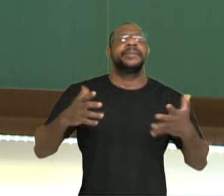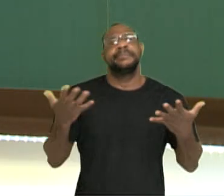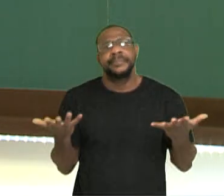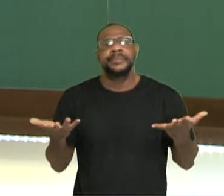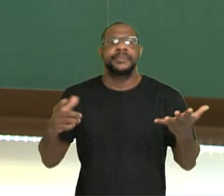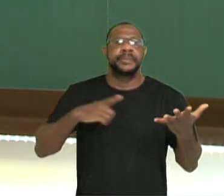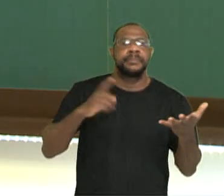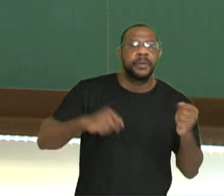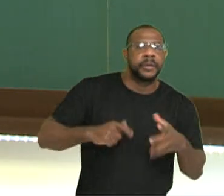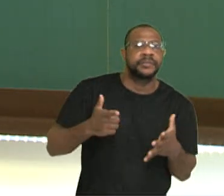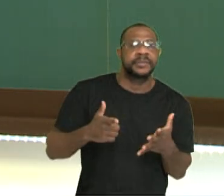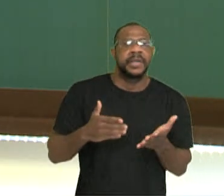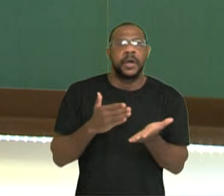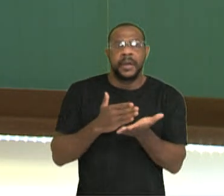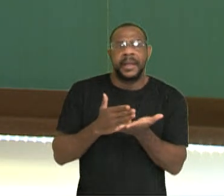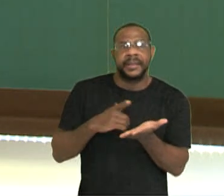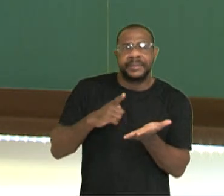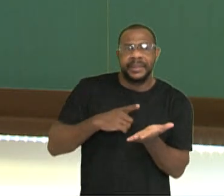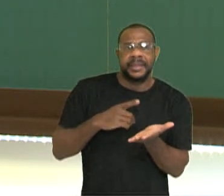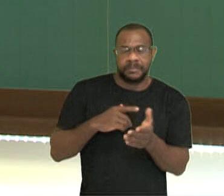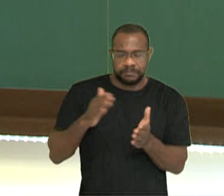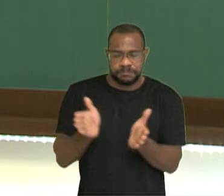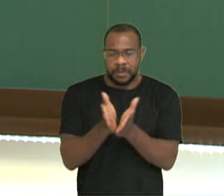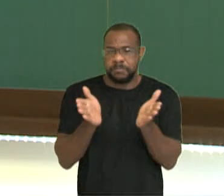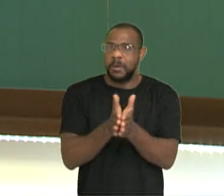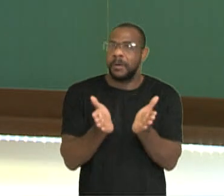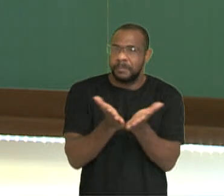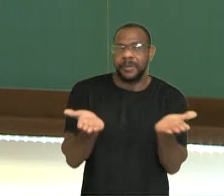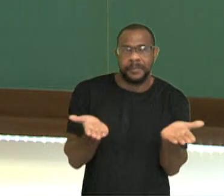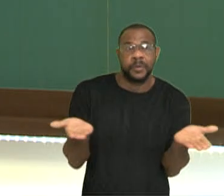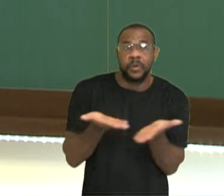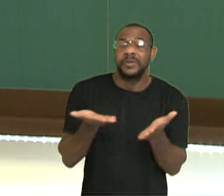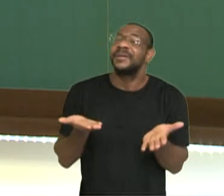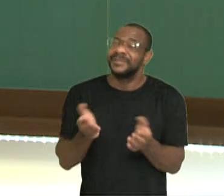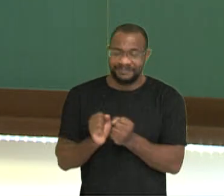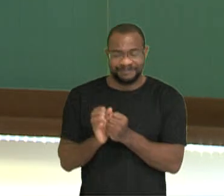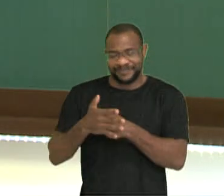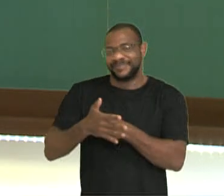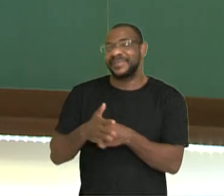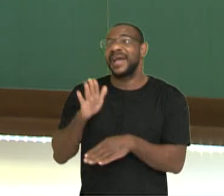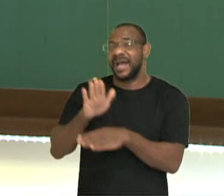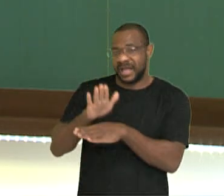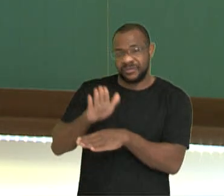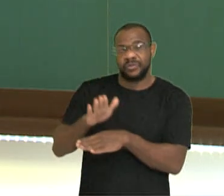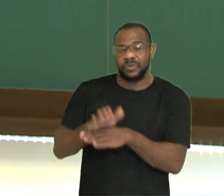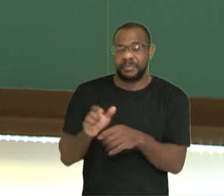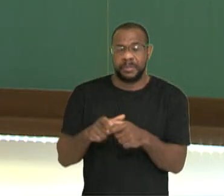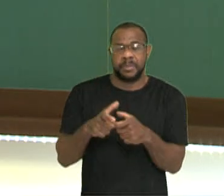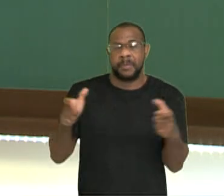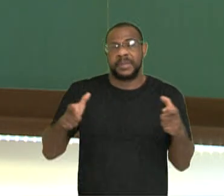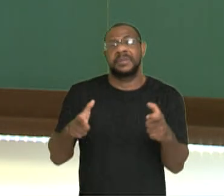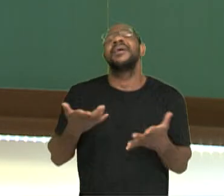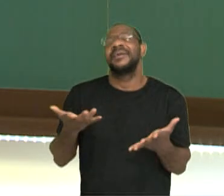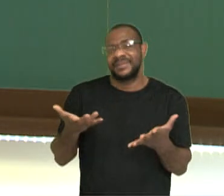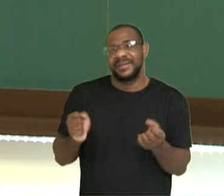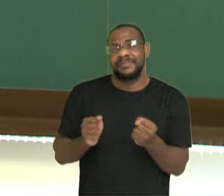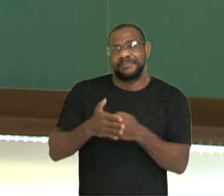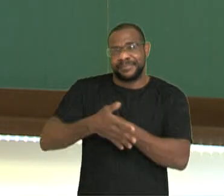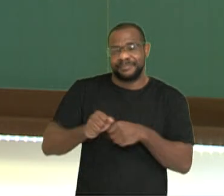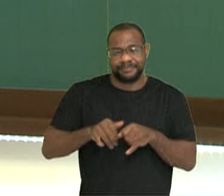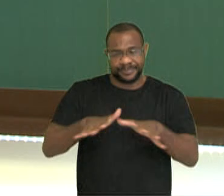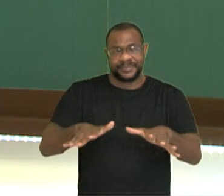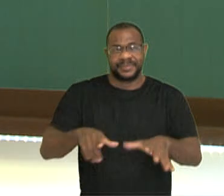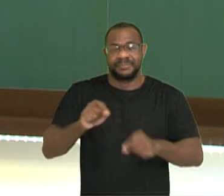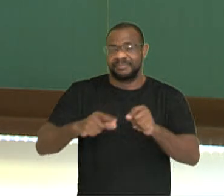altos índices de pobreza como o caso do coronavírus, que contribuiu, infelizmente, para o aumento da pobreza. A pandemia do coronavírus